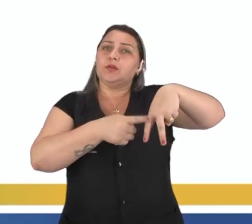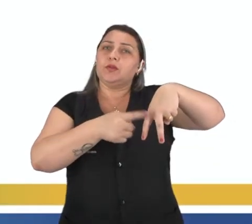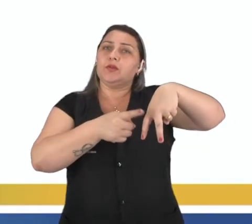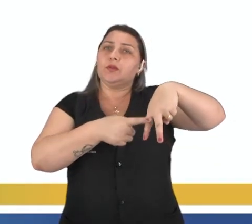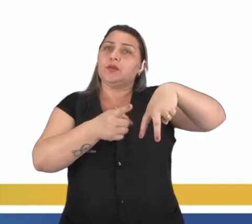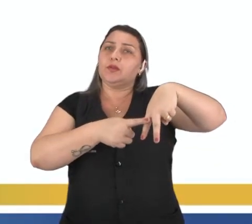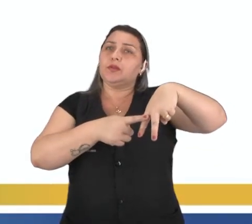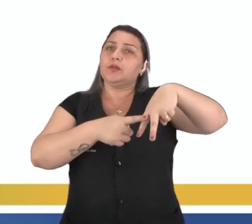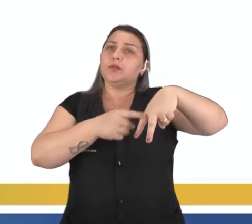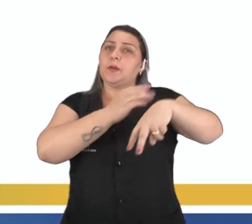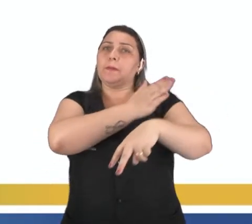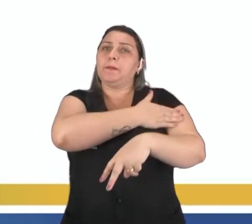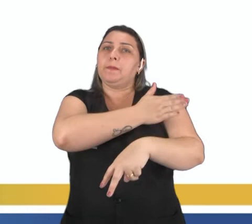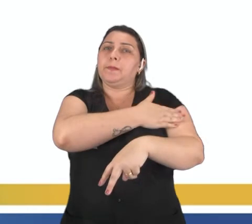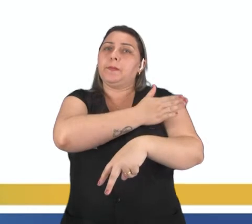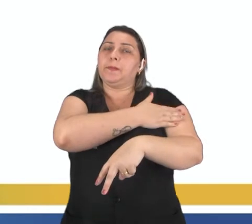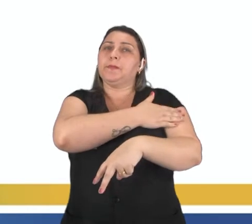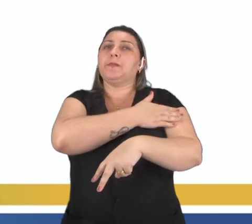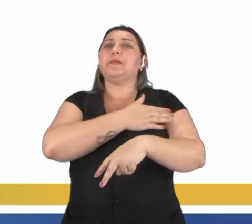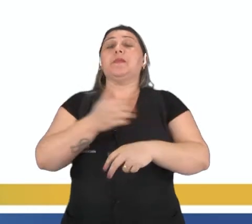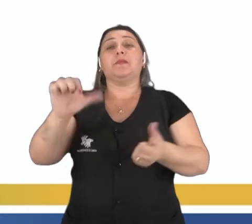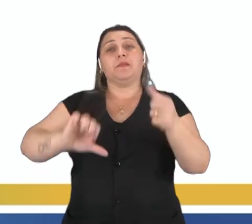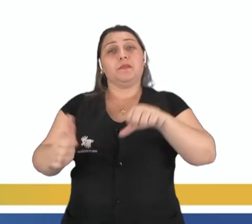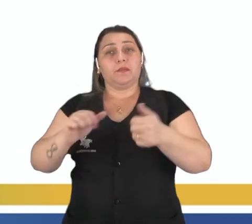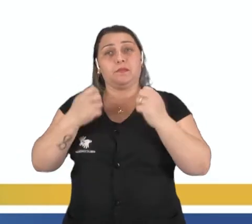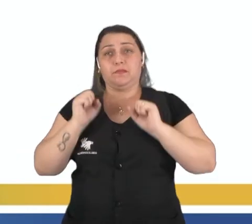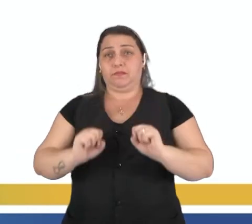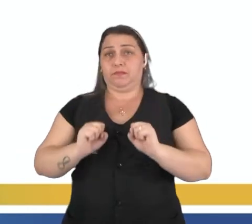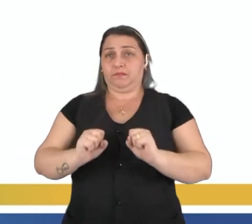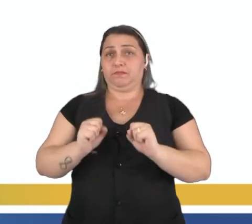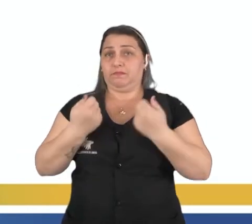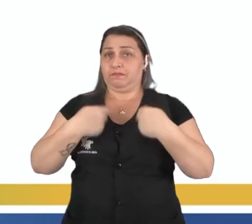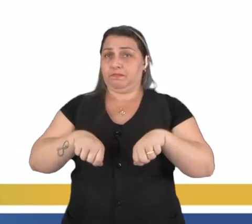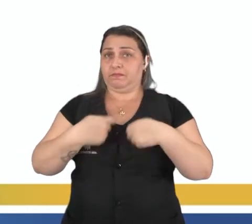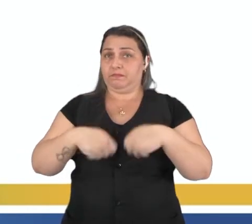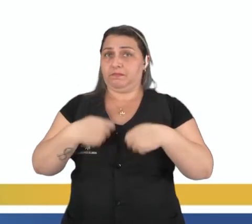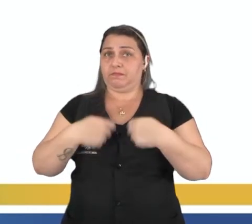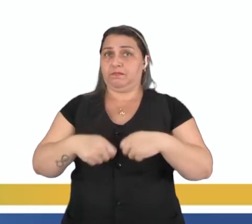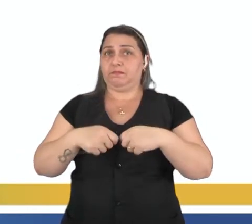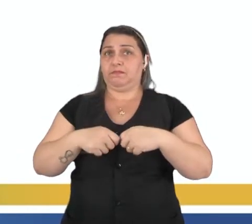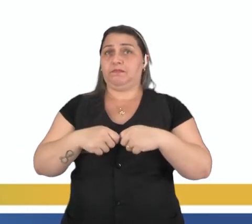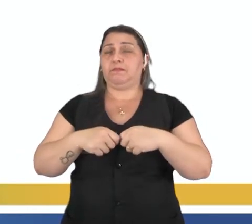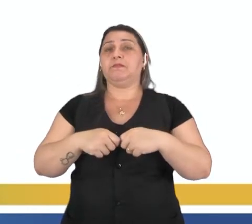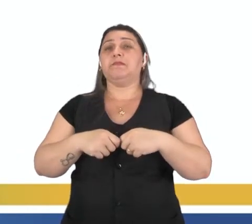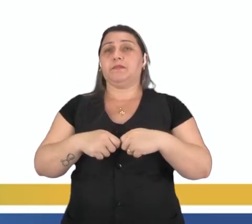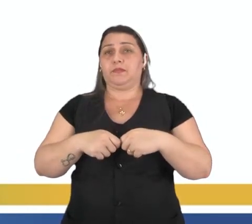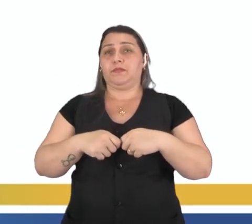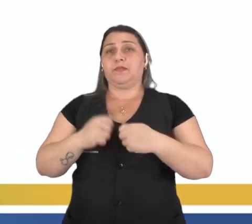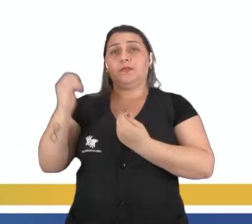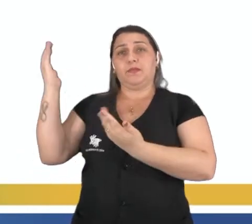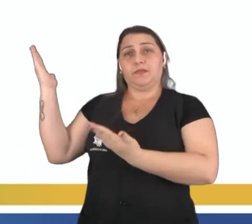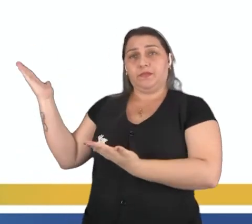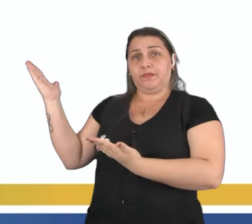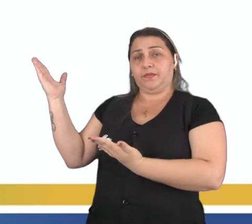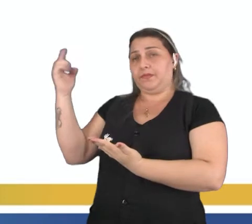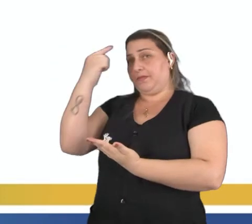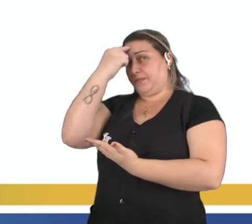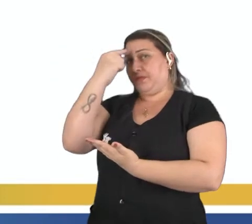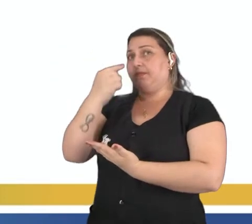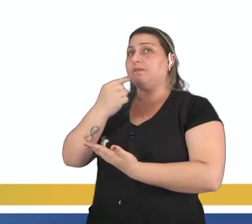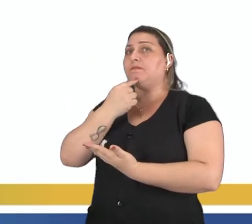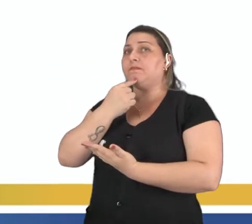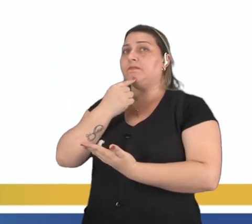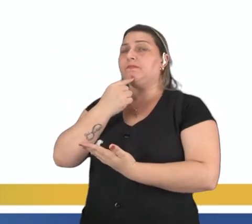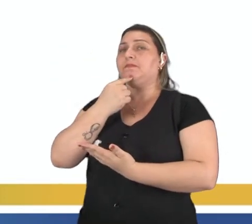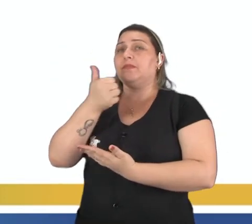flexão de braços O avaliado deve se posicionar de decúpto ventral com as mãos apoiadas no solo